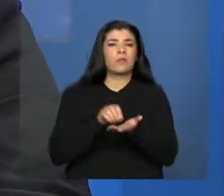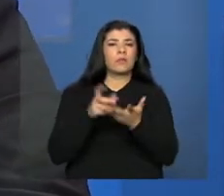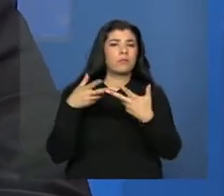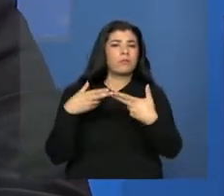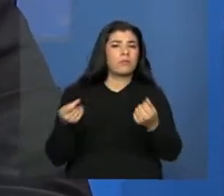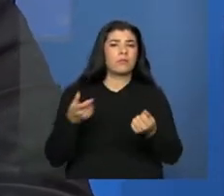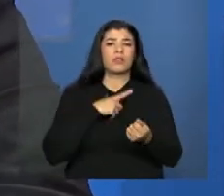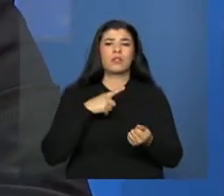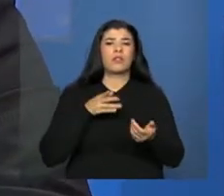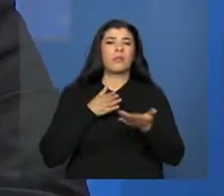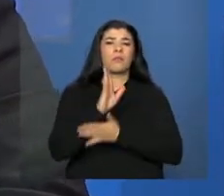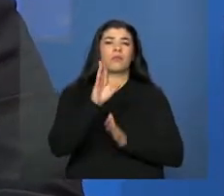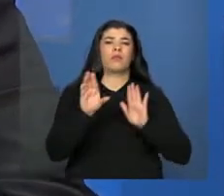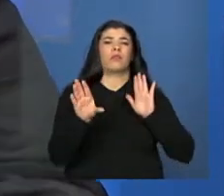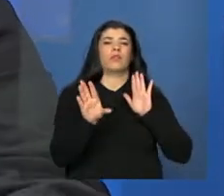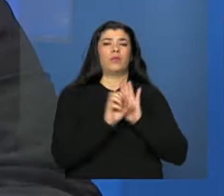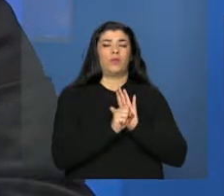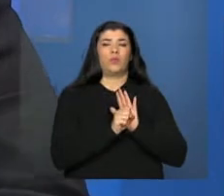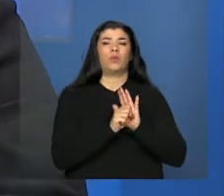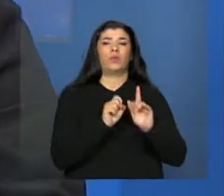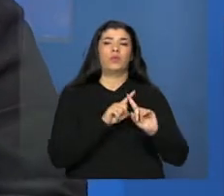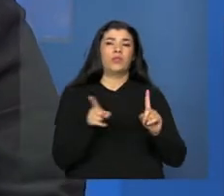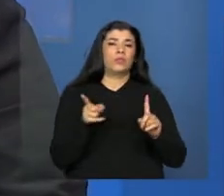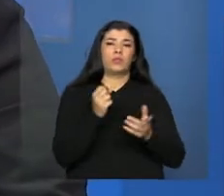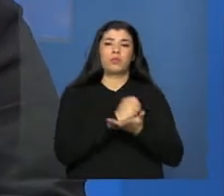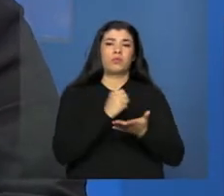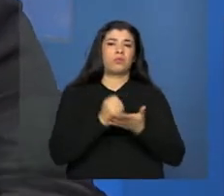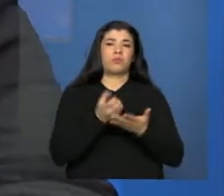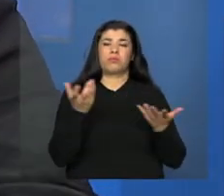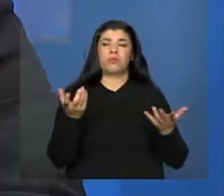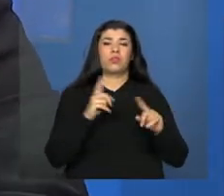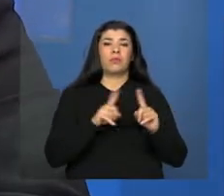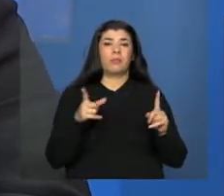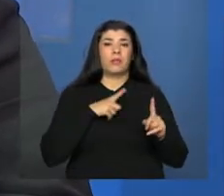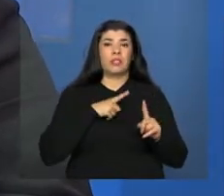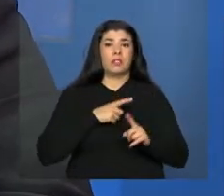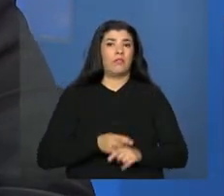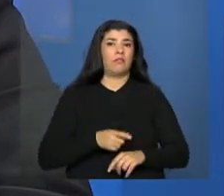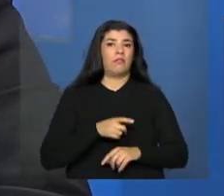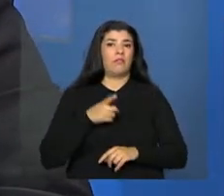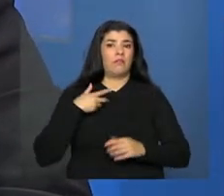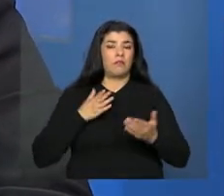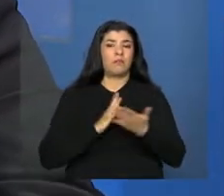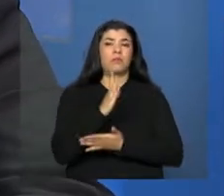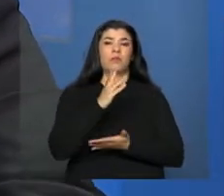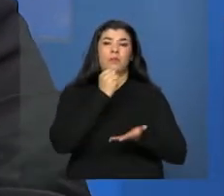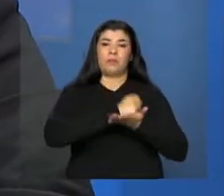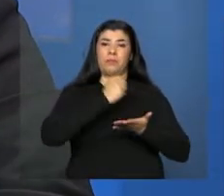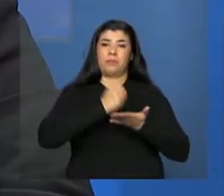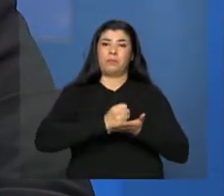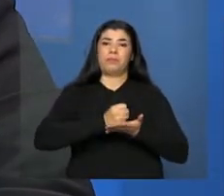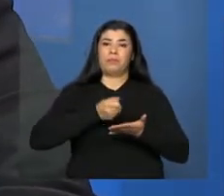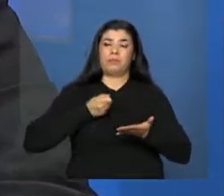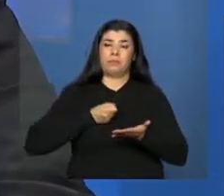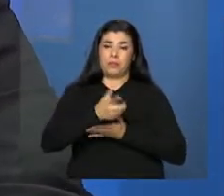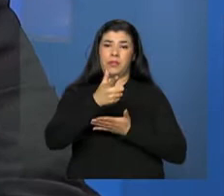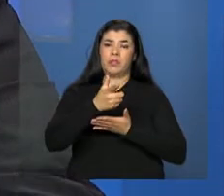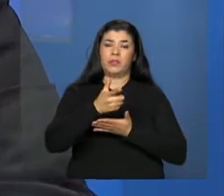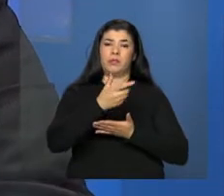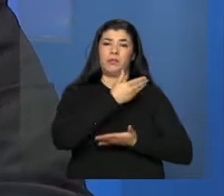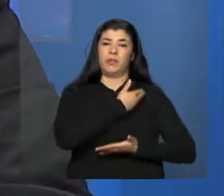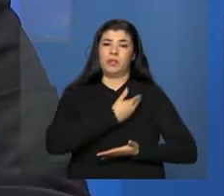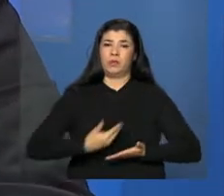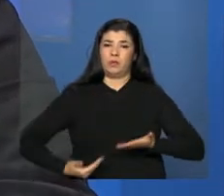concursados. Então, com essa orientação e com a autorização ao pagamento de servidores públicos, com